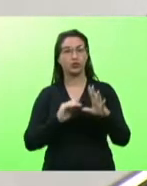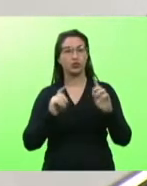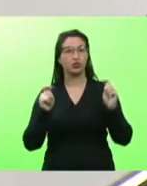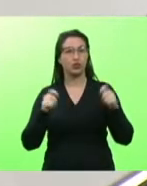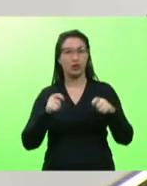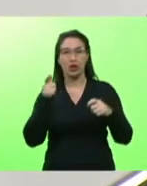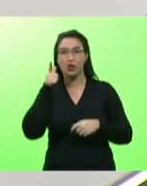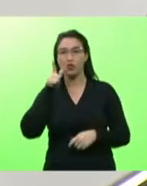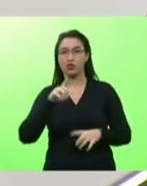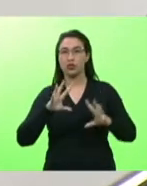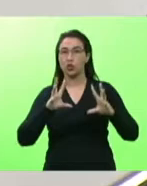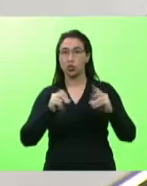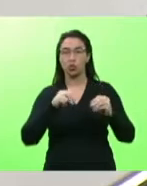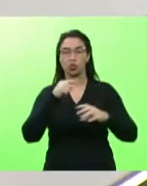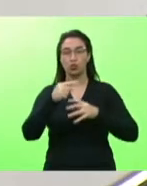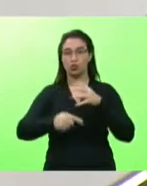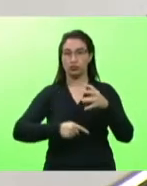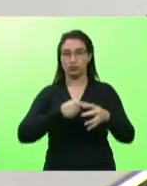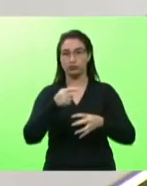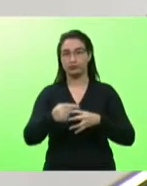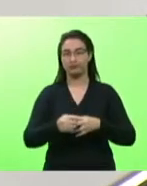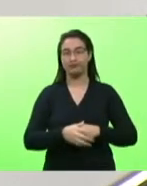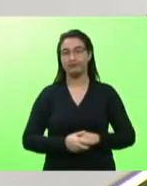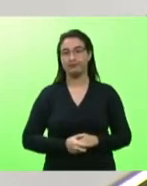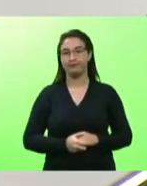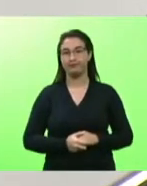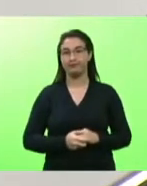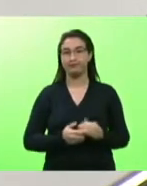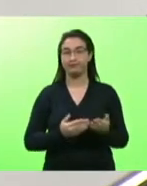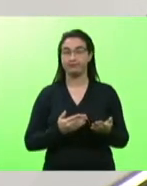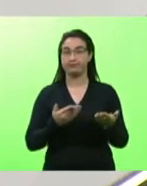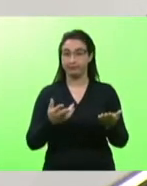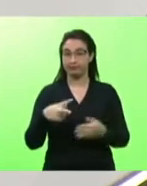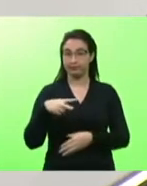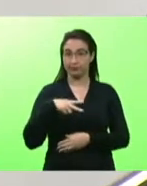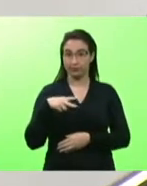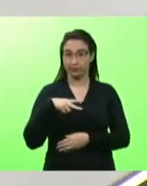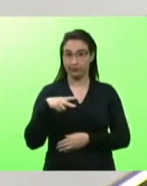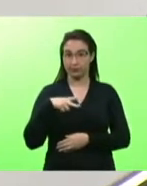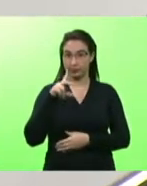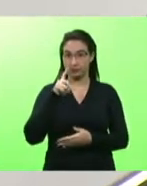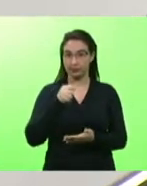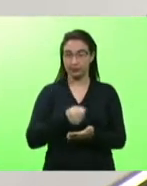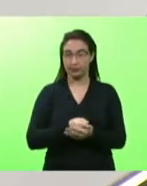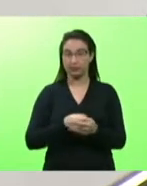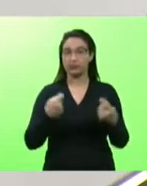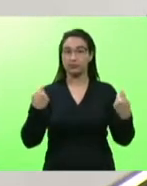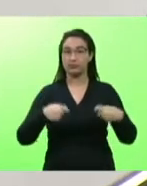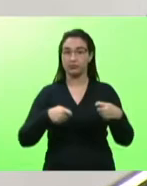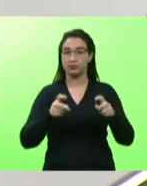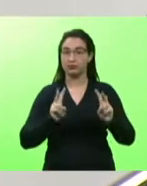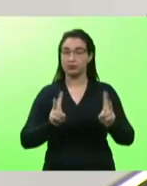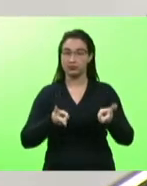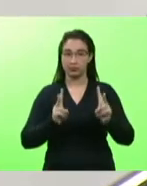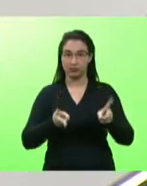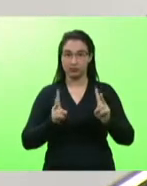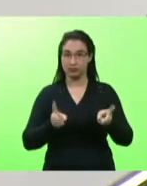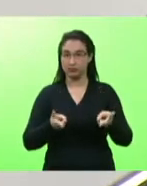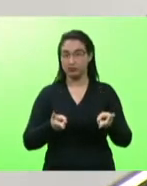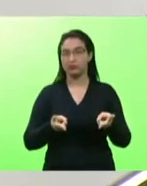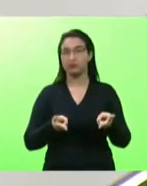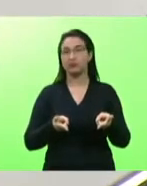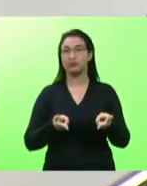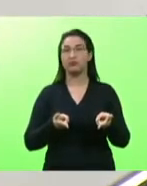é que é esse modelo de gestão? A iniciativa privada, ela deve continuar explorando com austeridade e